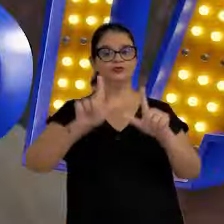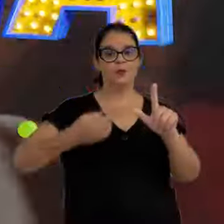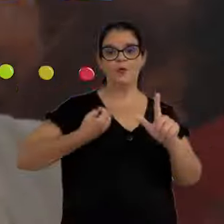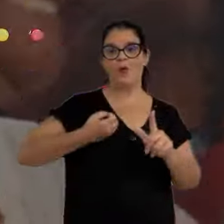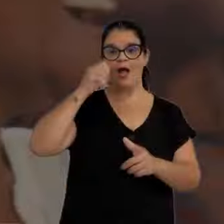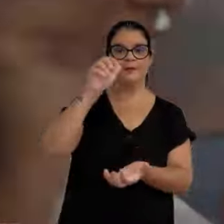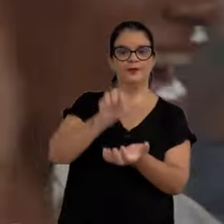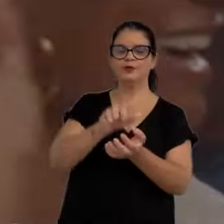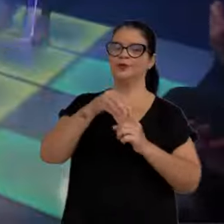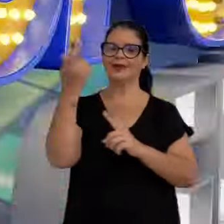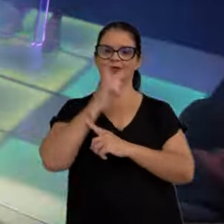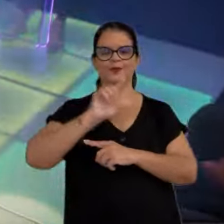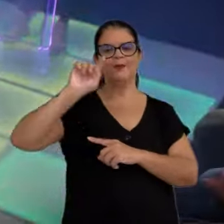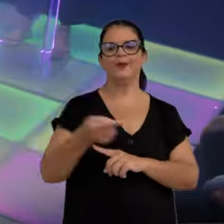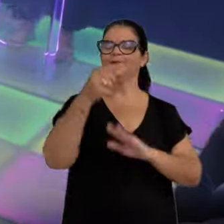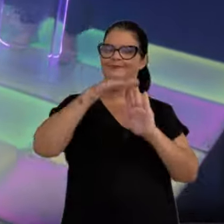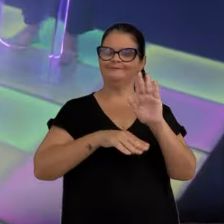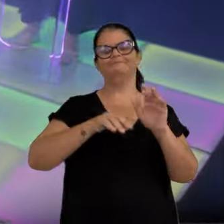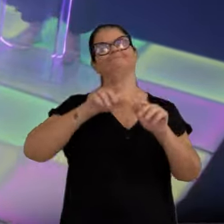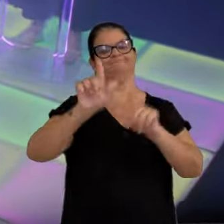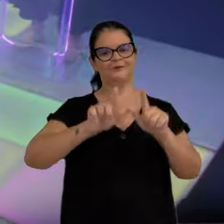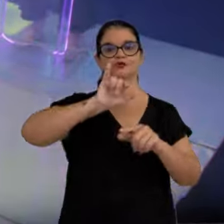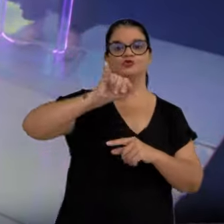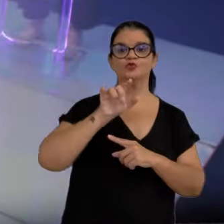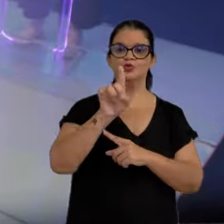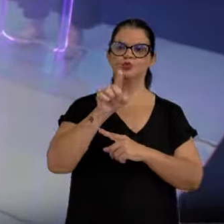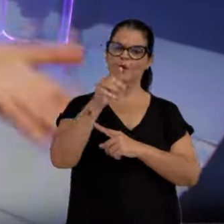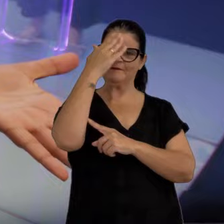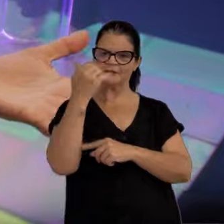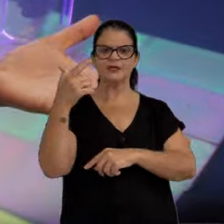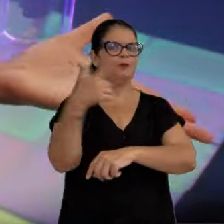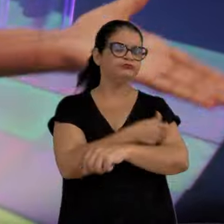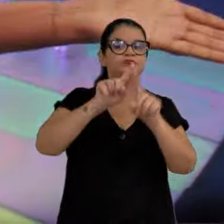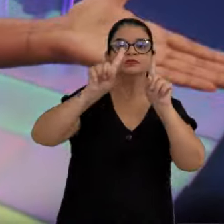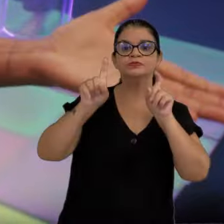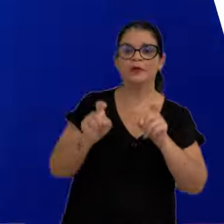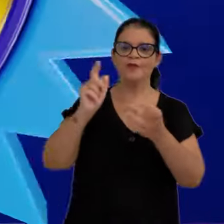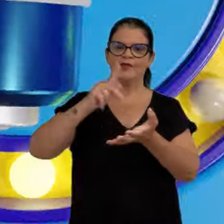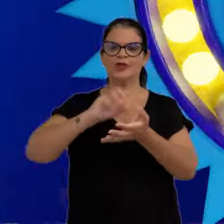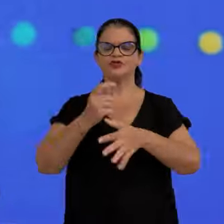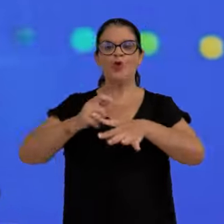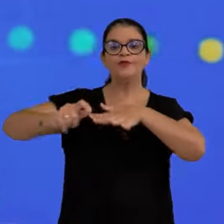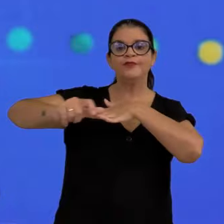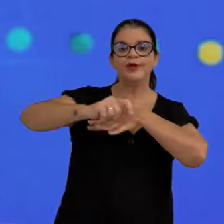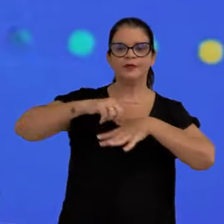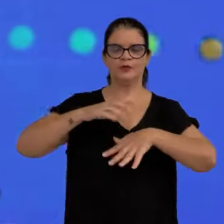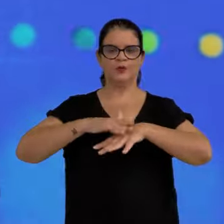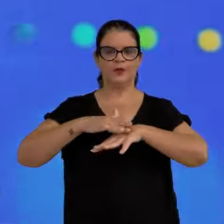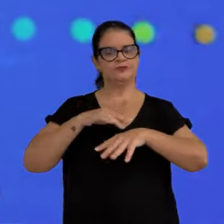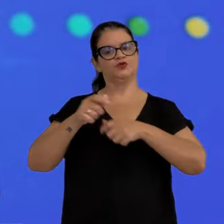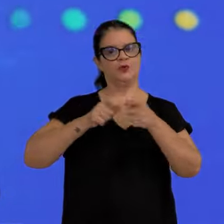Estamos lá com a pernambucana e única ganhadora do milhão do programa da TV, Julie Dutra. que você sabe sobre vacinação? Num auditório.